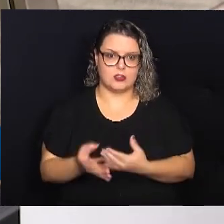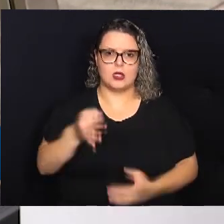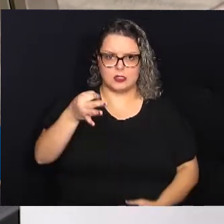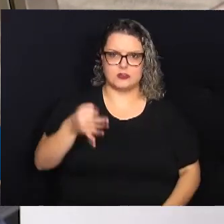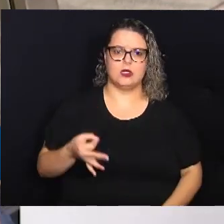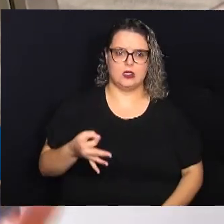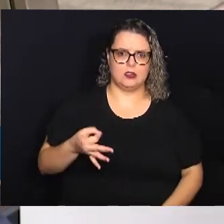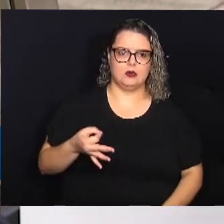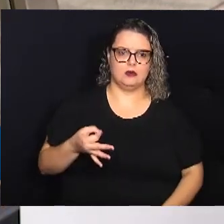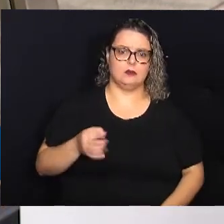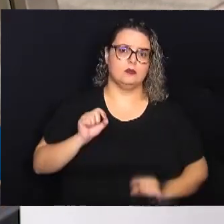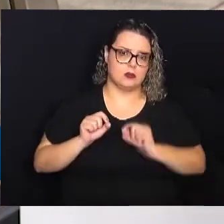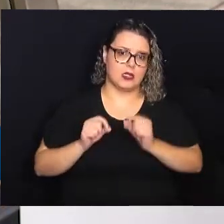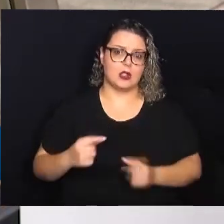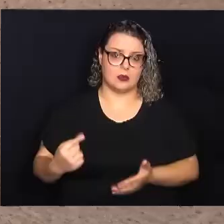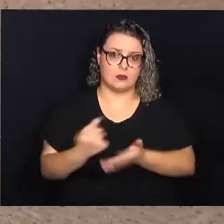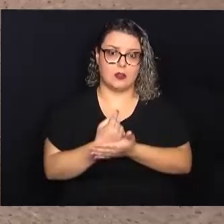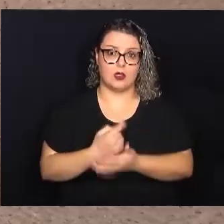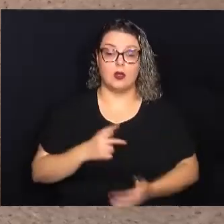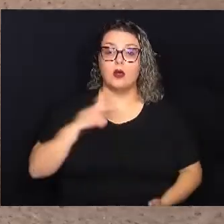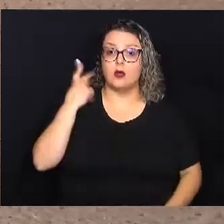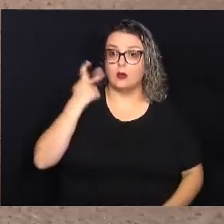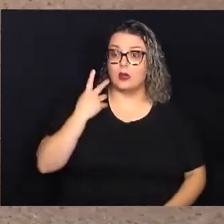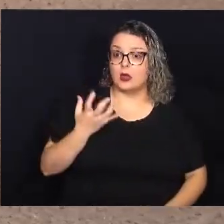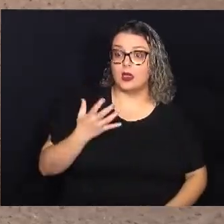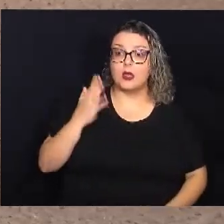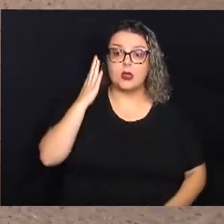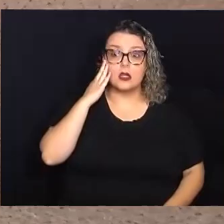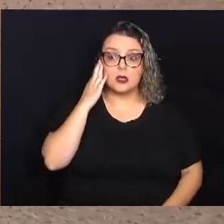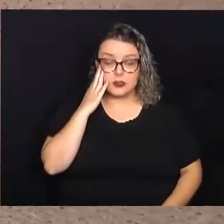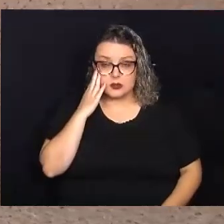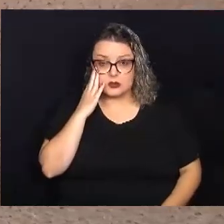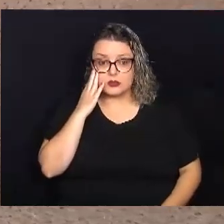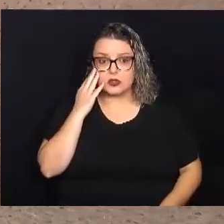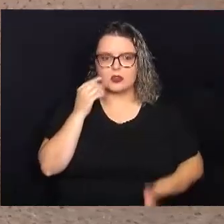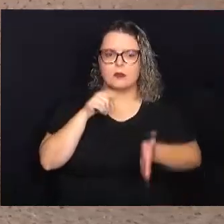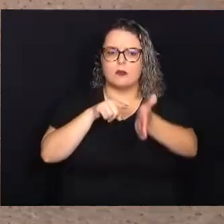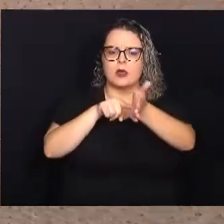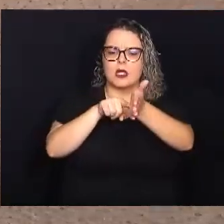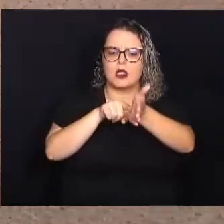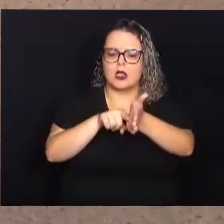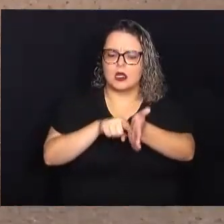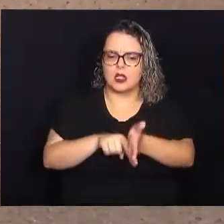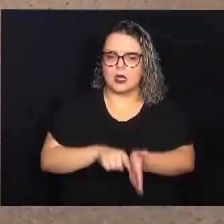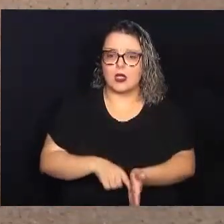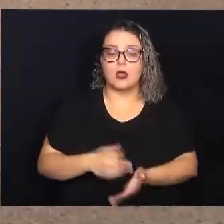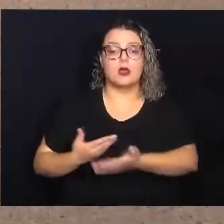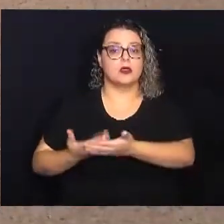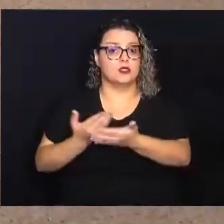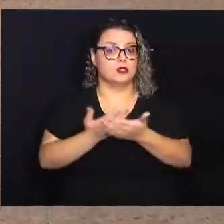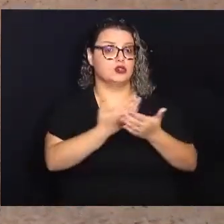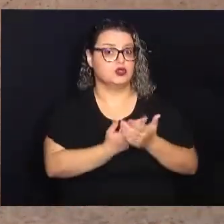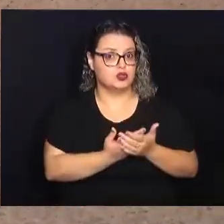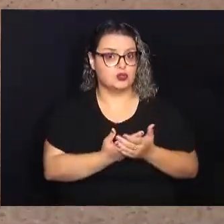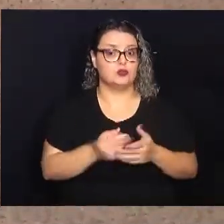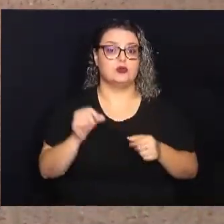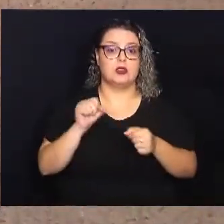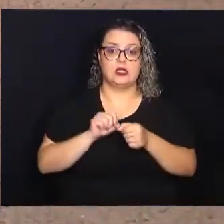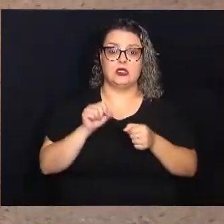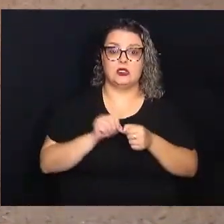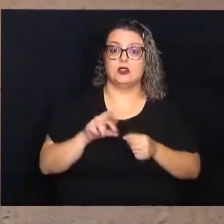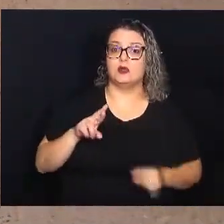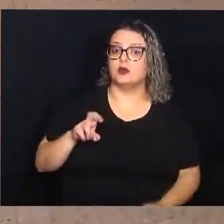correta até quem me pergunta. O parlamentar quer saber, entre os questionamentos, sobre estudos para a